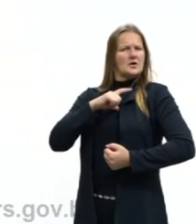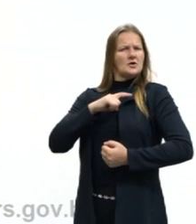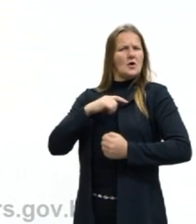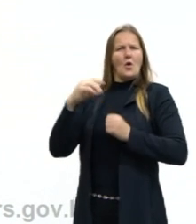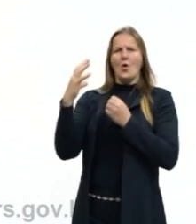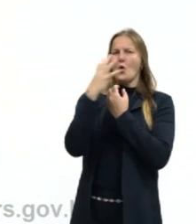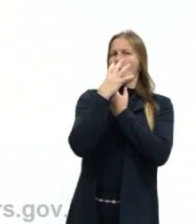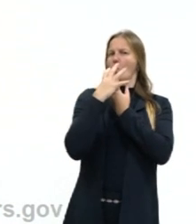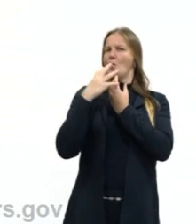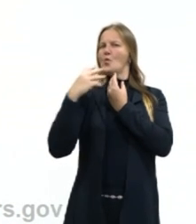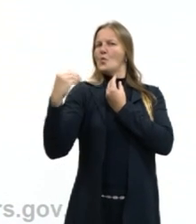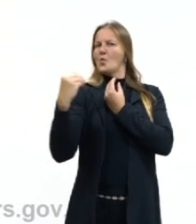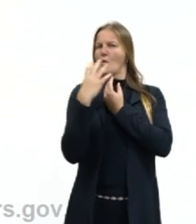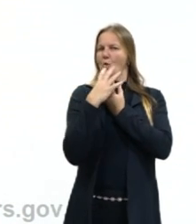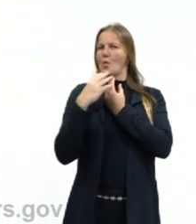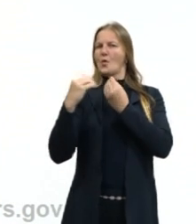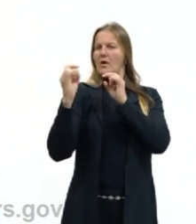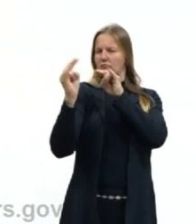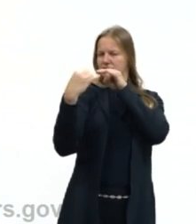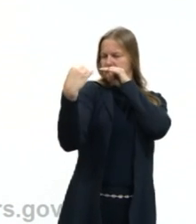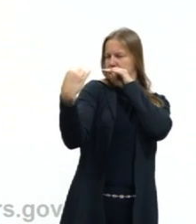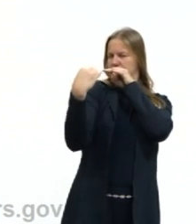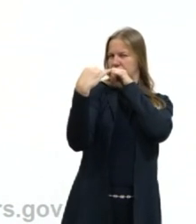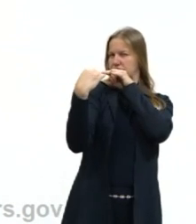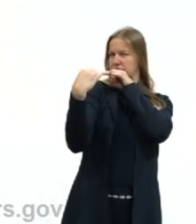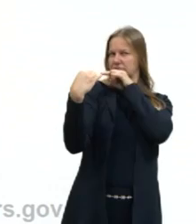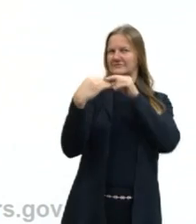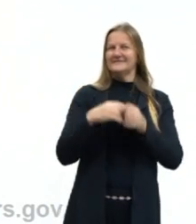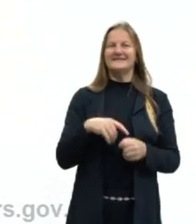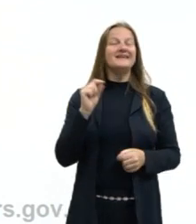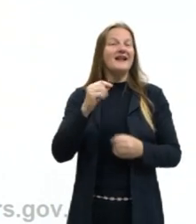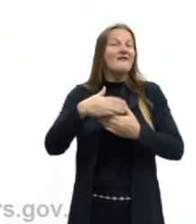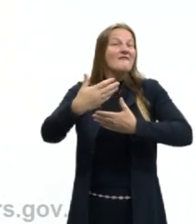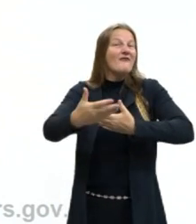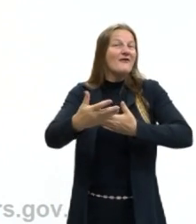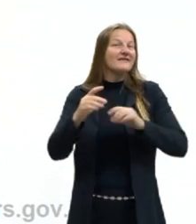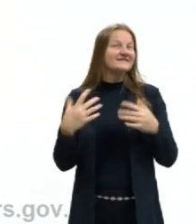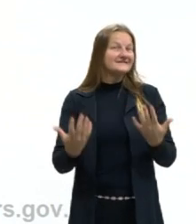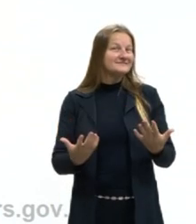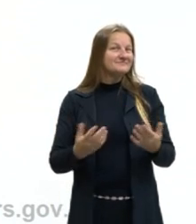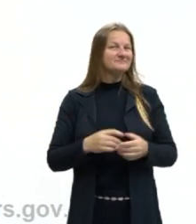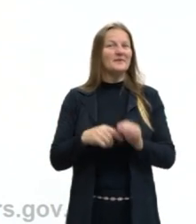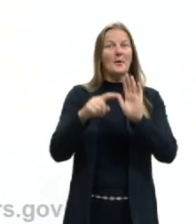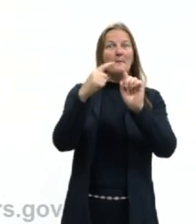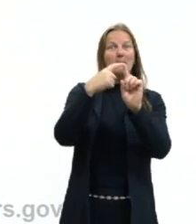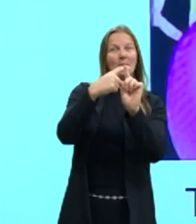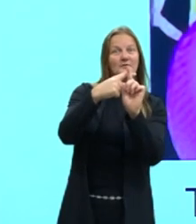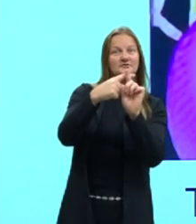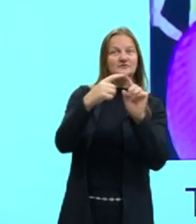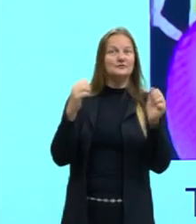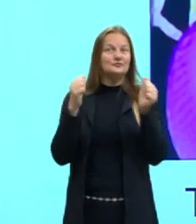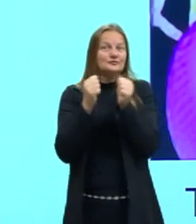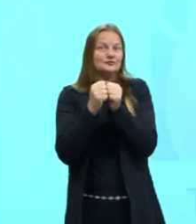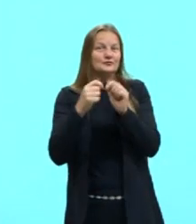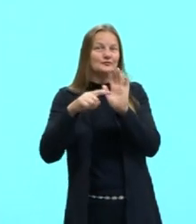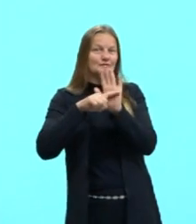atraente lá fora. Vamos pensar, então, o que seria essa atração que os positivos com os negativos.